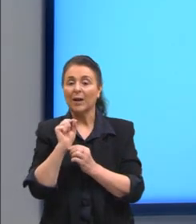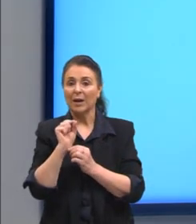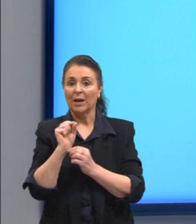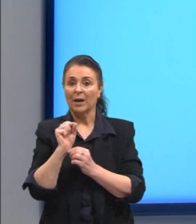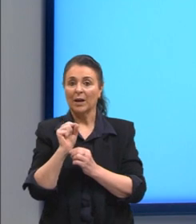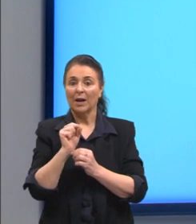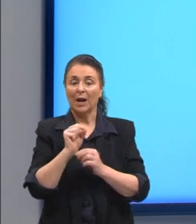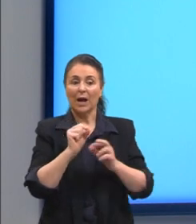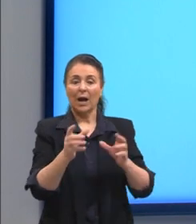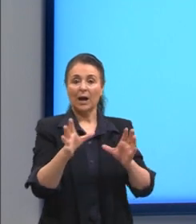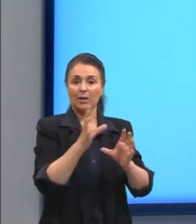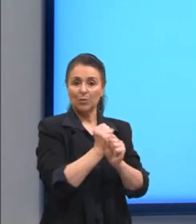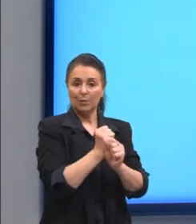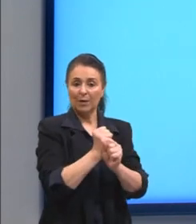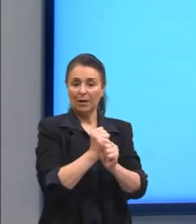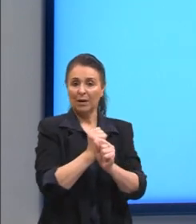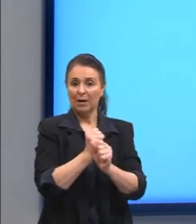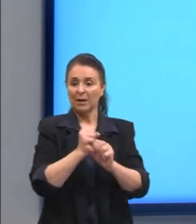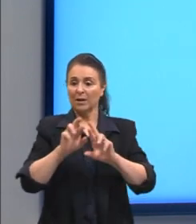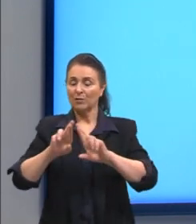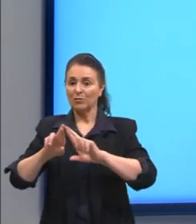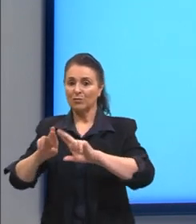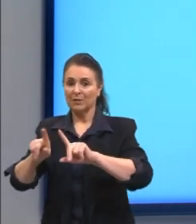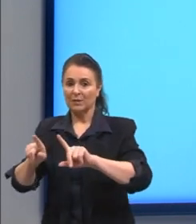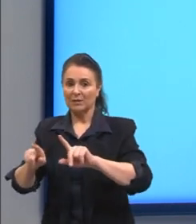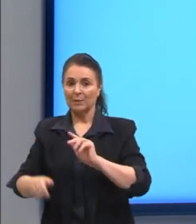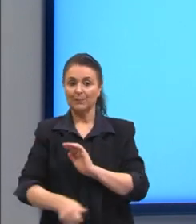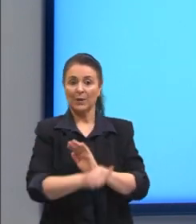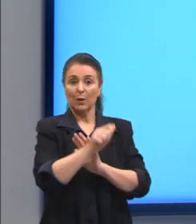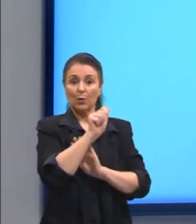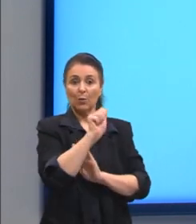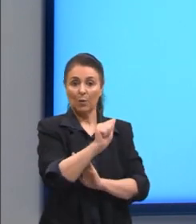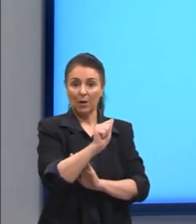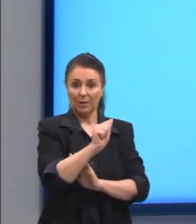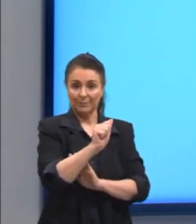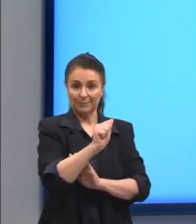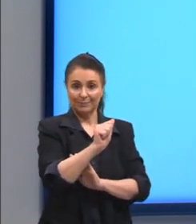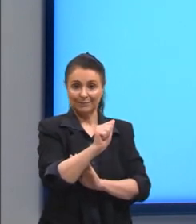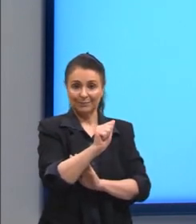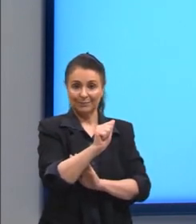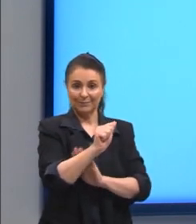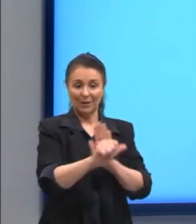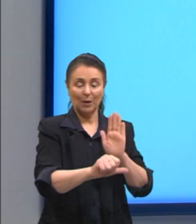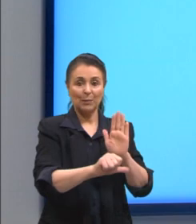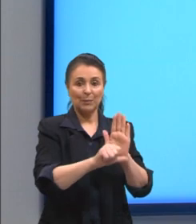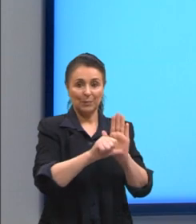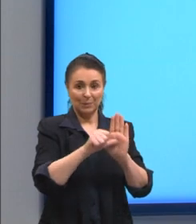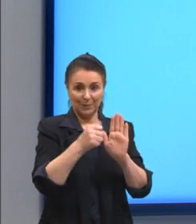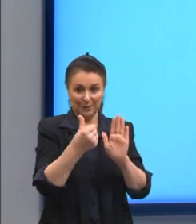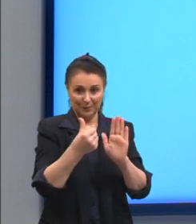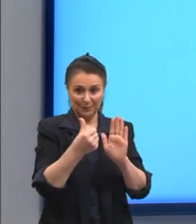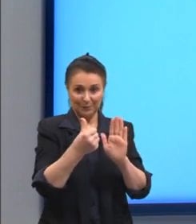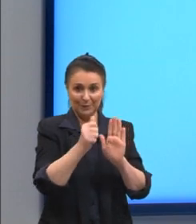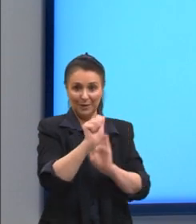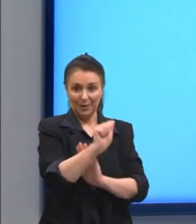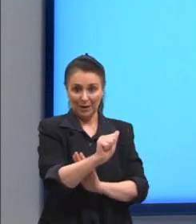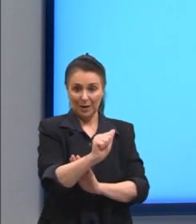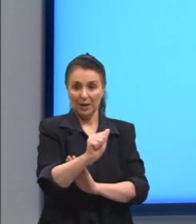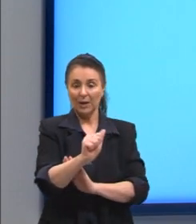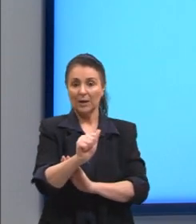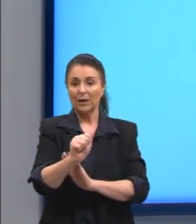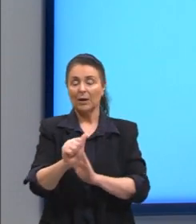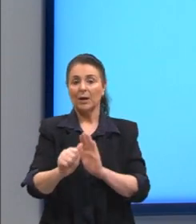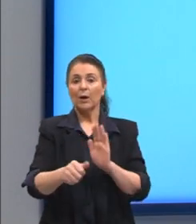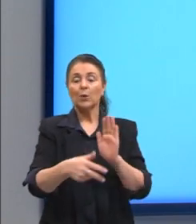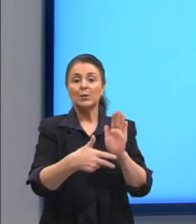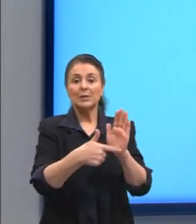observem aqui que primeiro termo é o a no segundo parênteses o primeiro termo também é a segundo